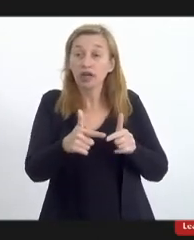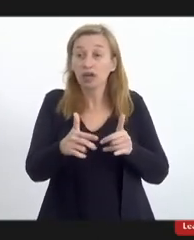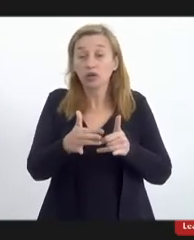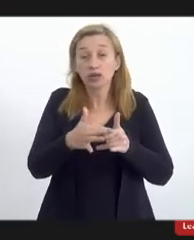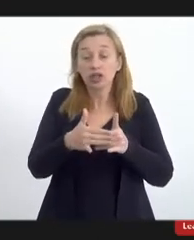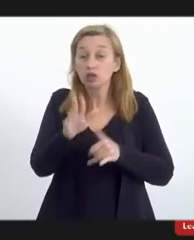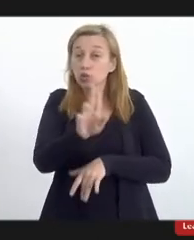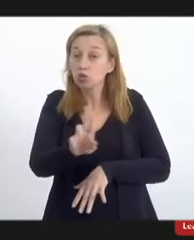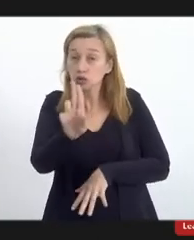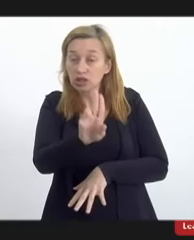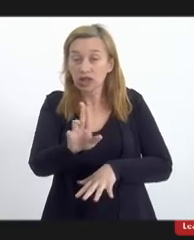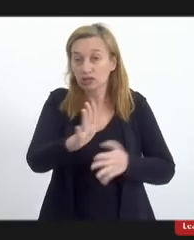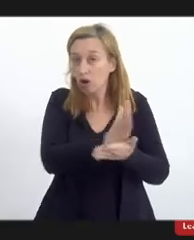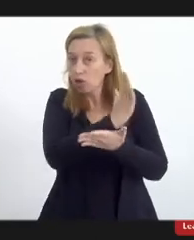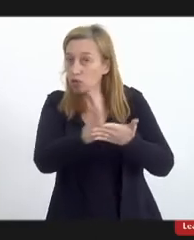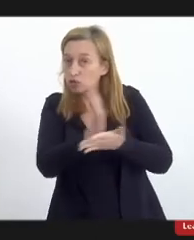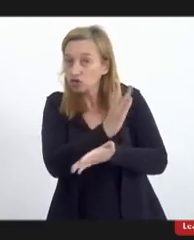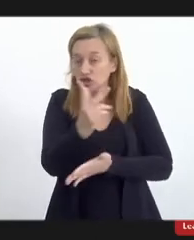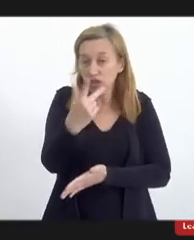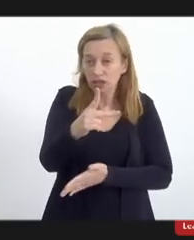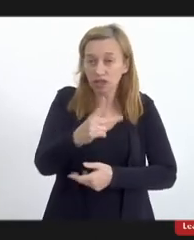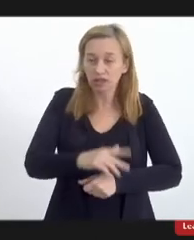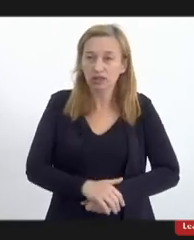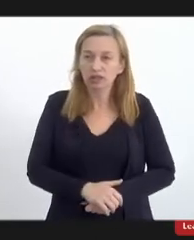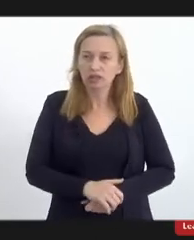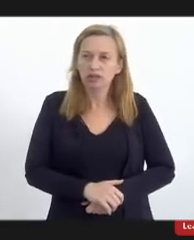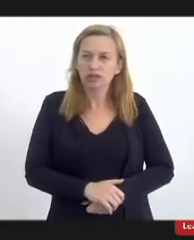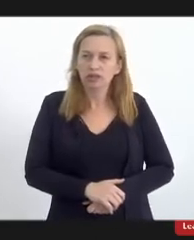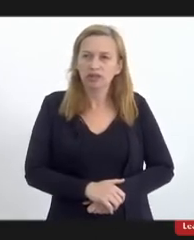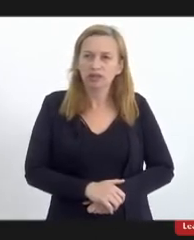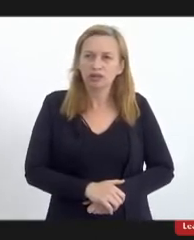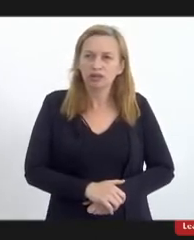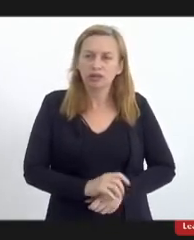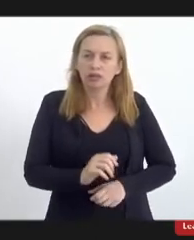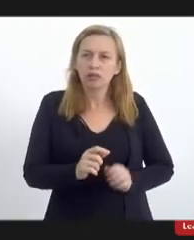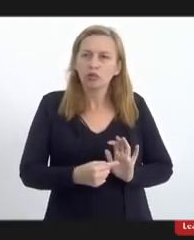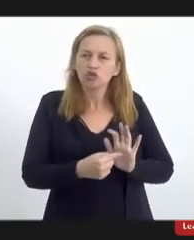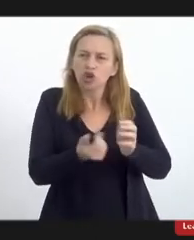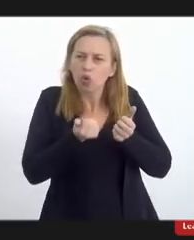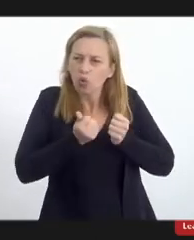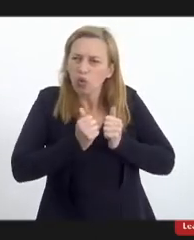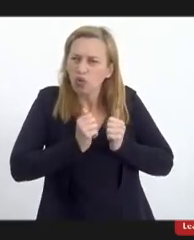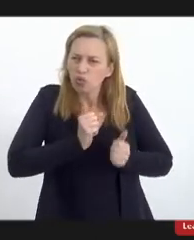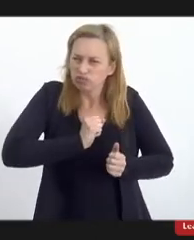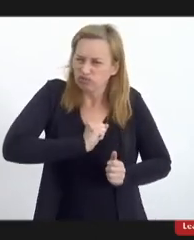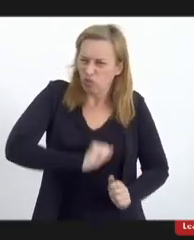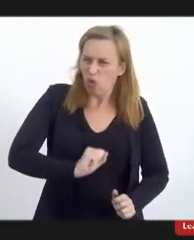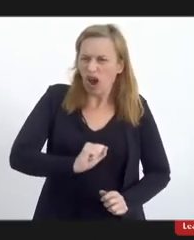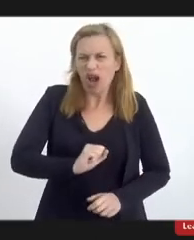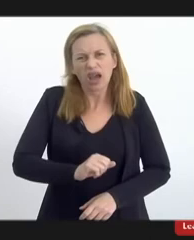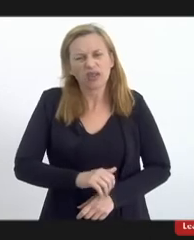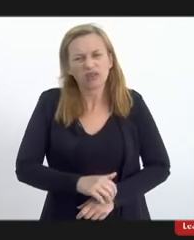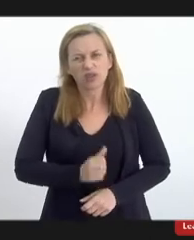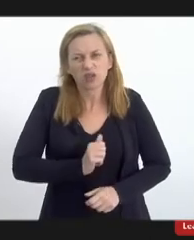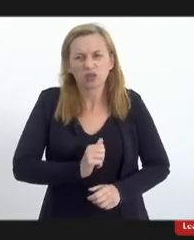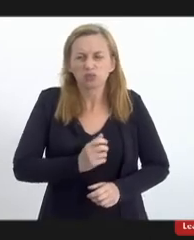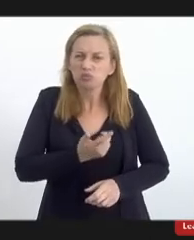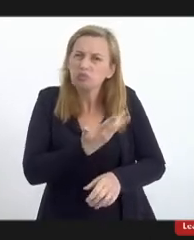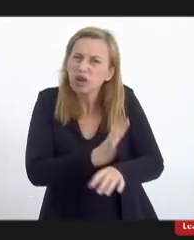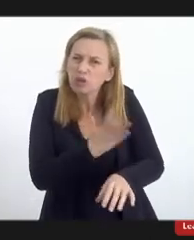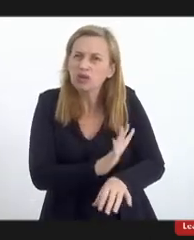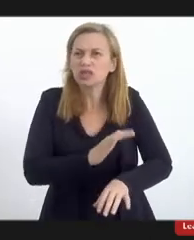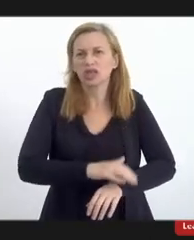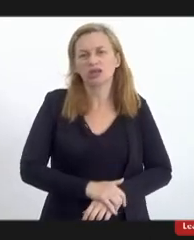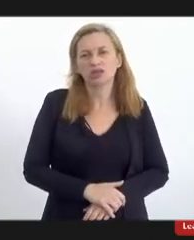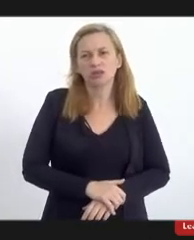utilizados, os alunos dele, para o proselitismo é do ódio, é do preconceito, a